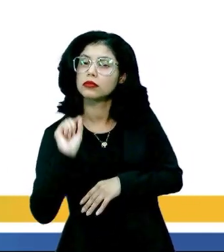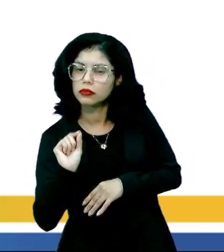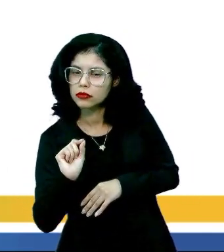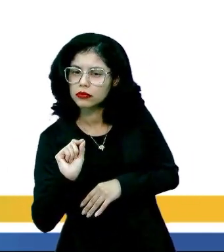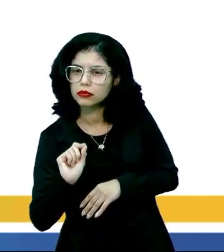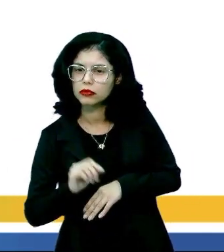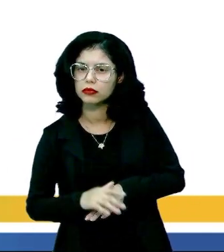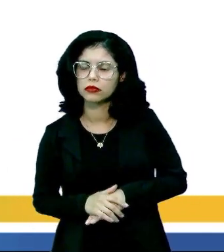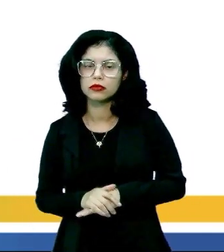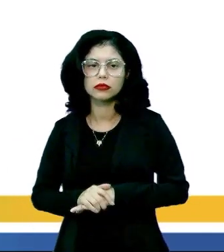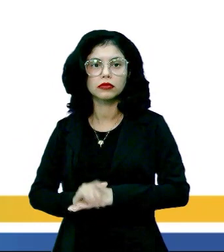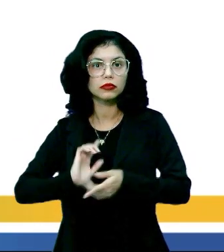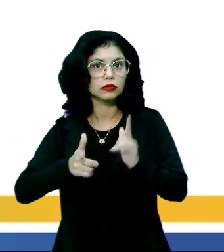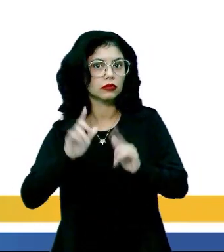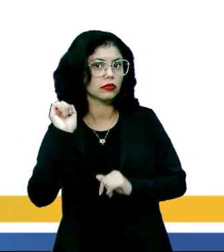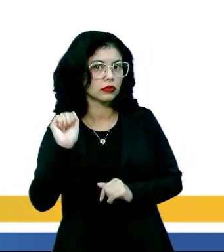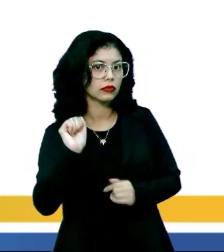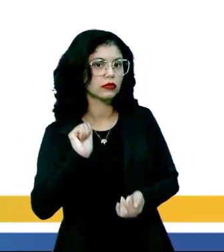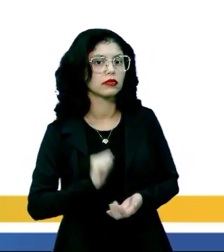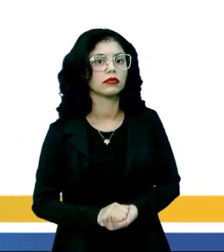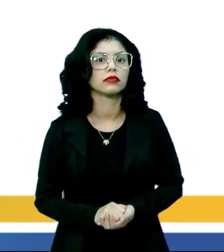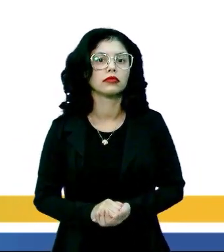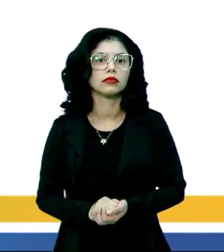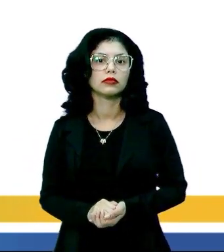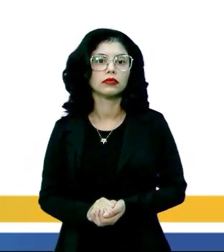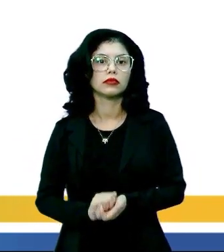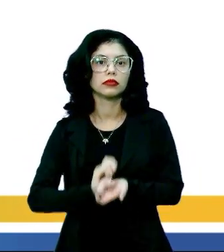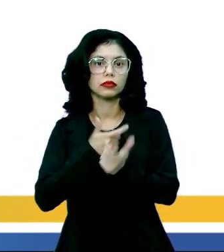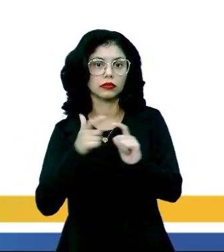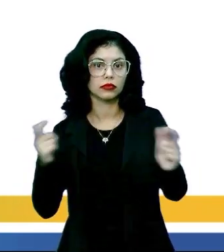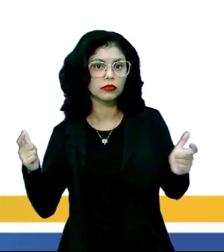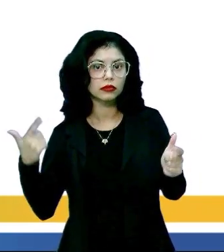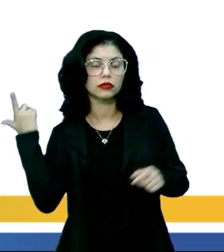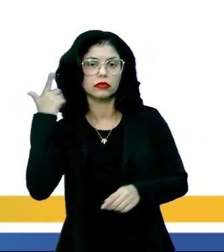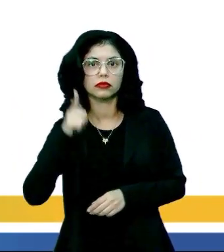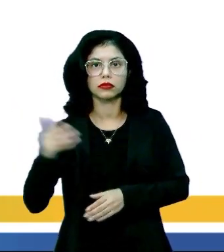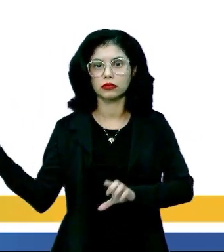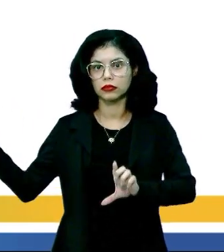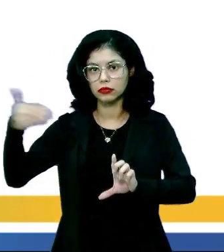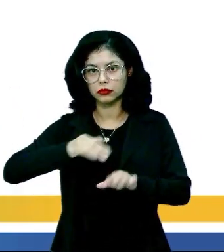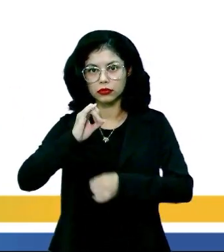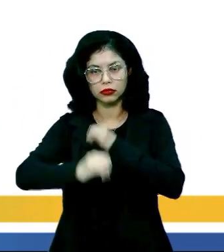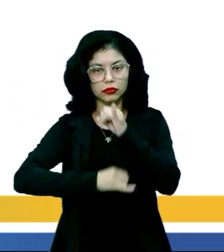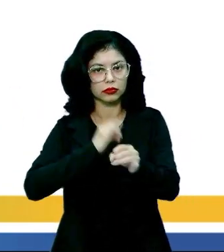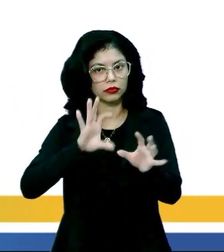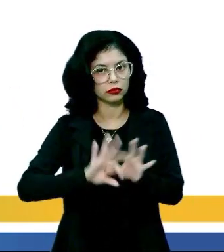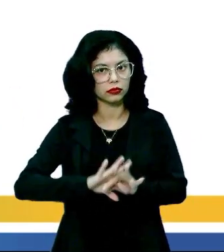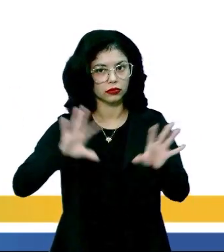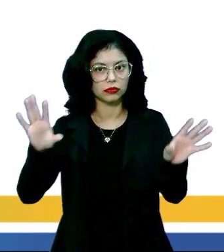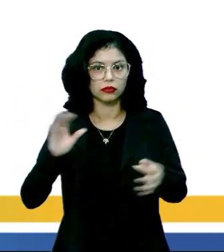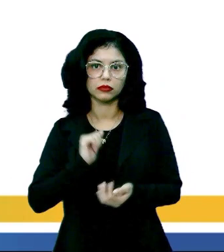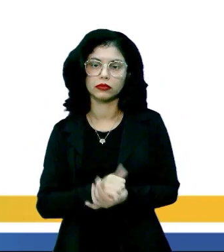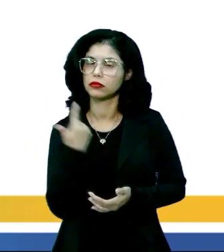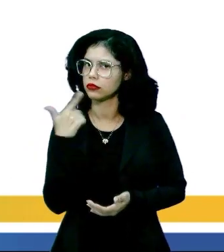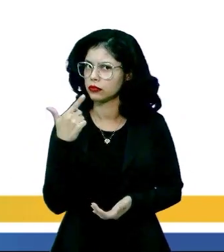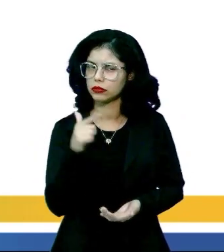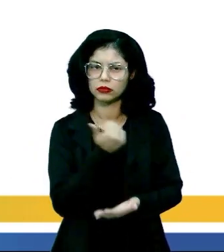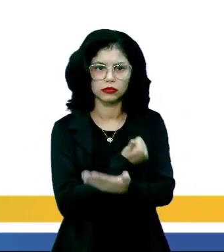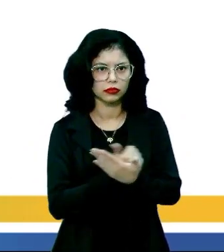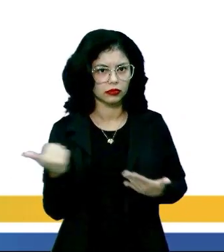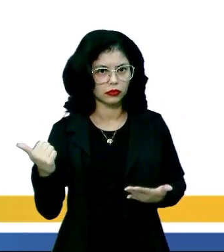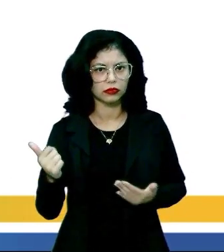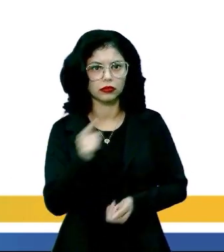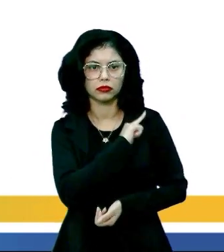relacionada. Letra A. As demandas por garantia de acesso à internet livre,